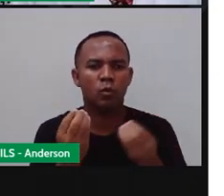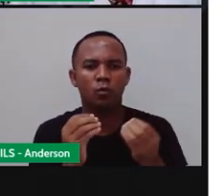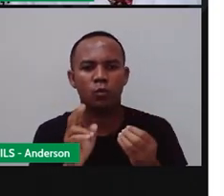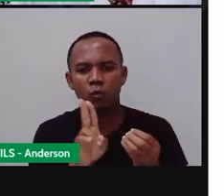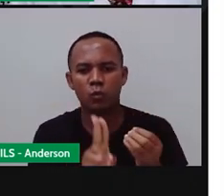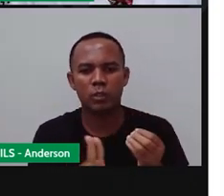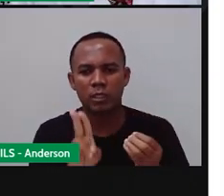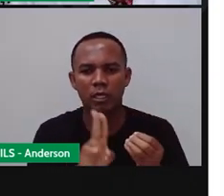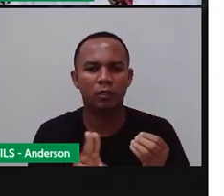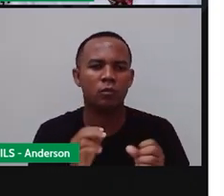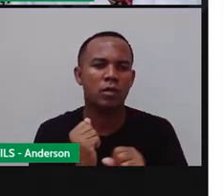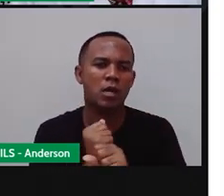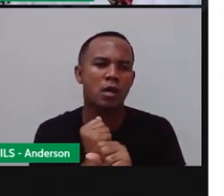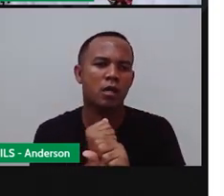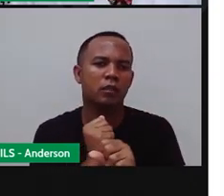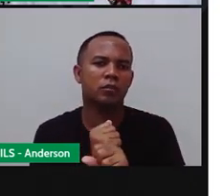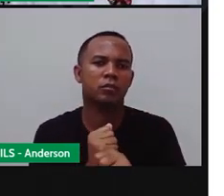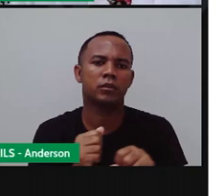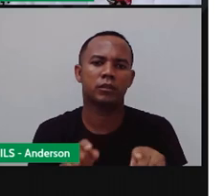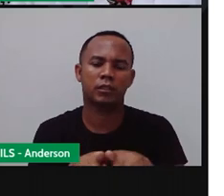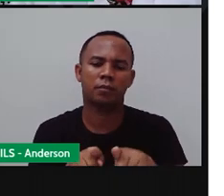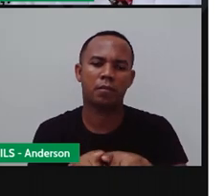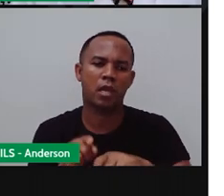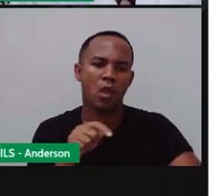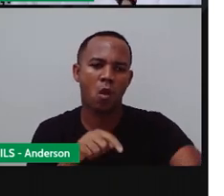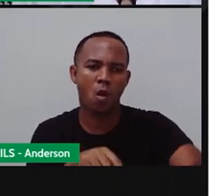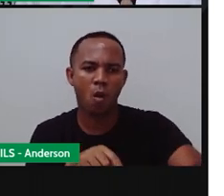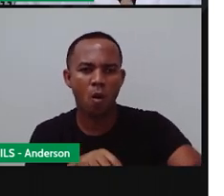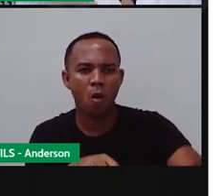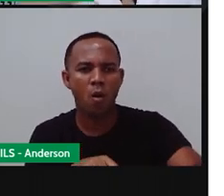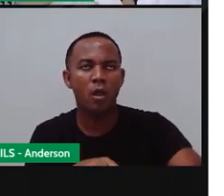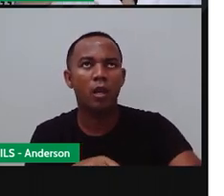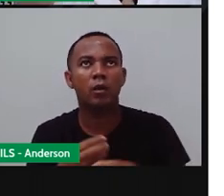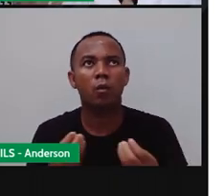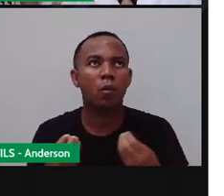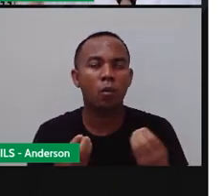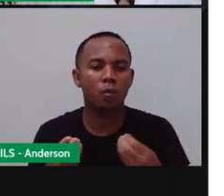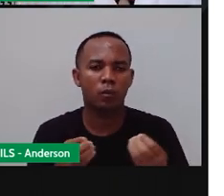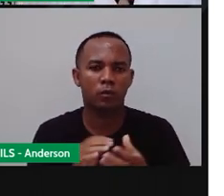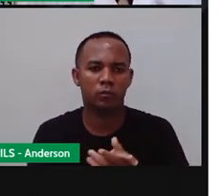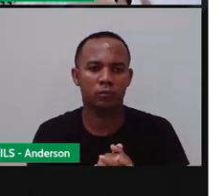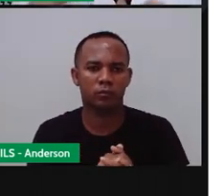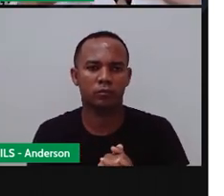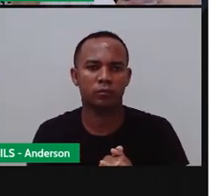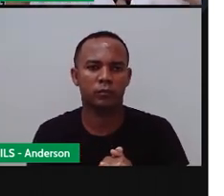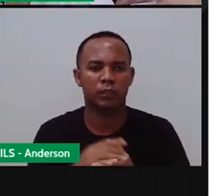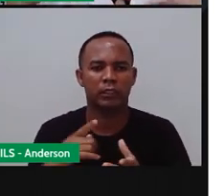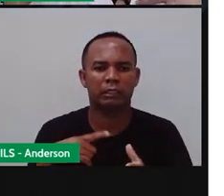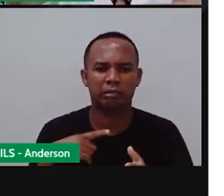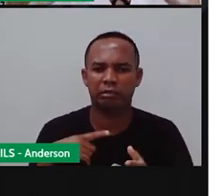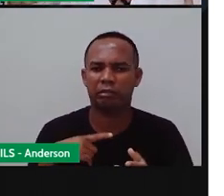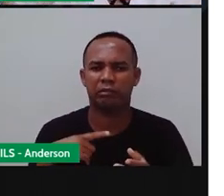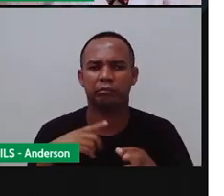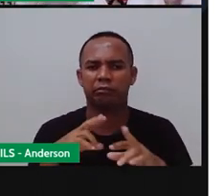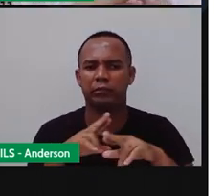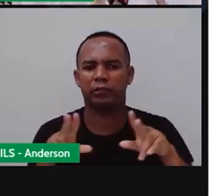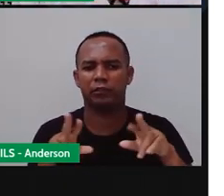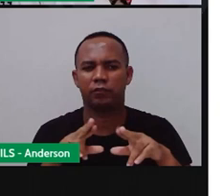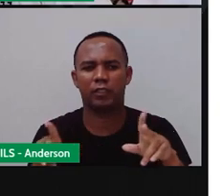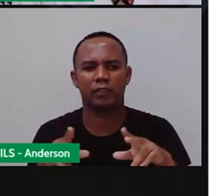dos milênios para indicar o quê? As horas, né? Então, quando ele fala desses dispositivos, é porque existem vários.